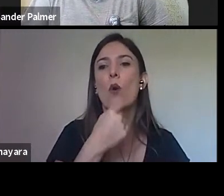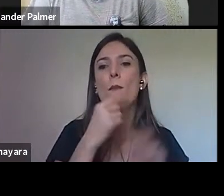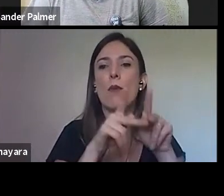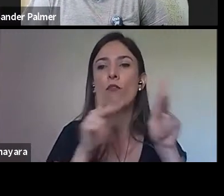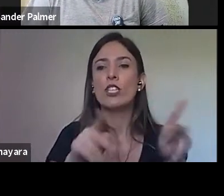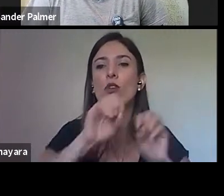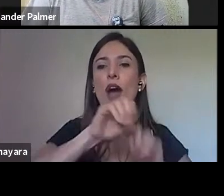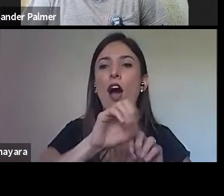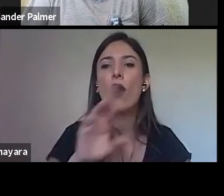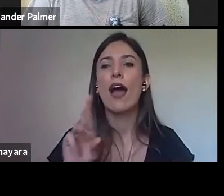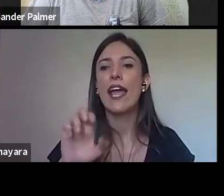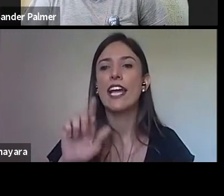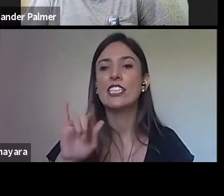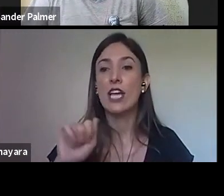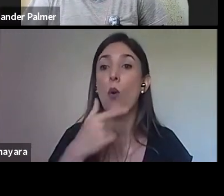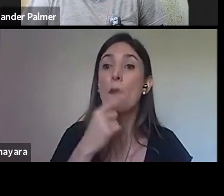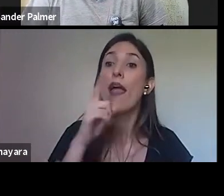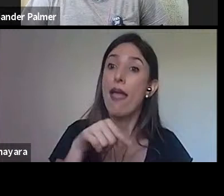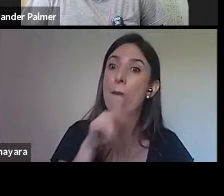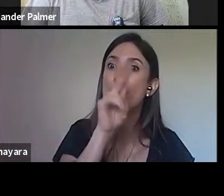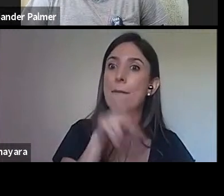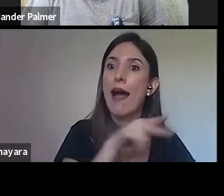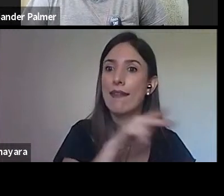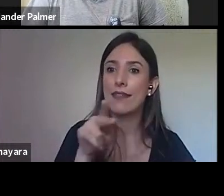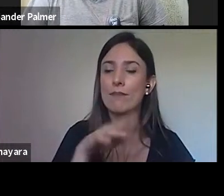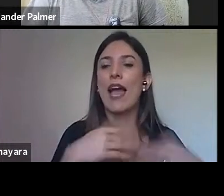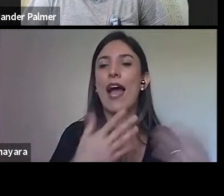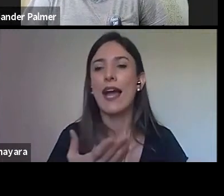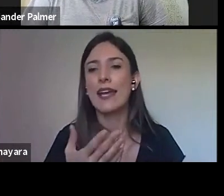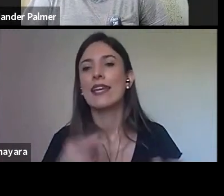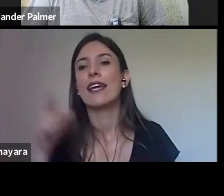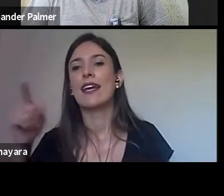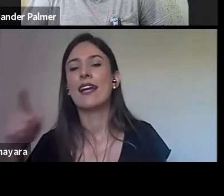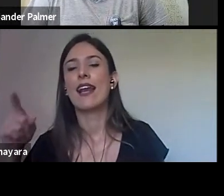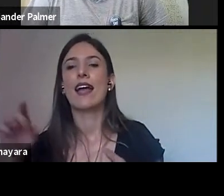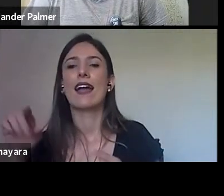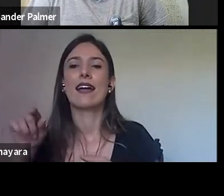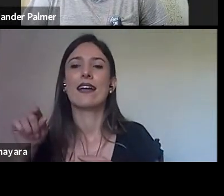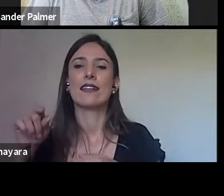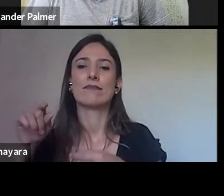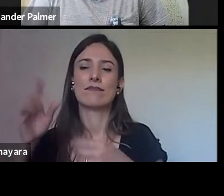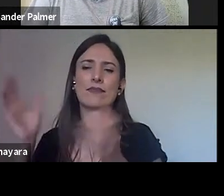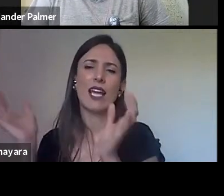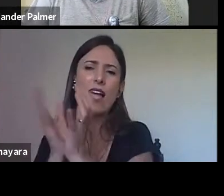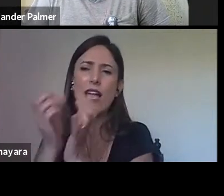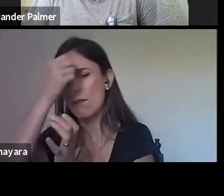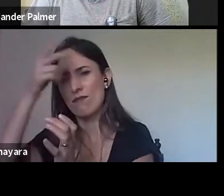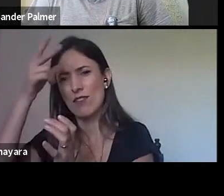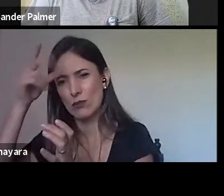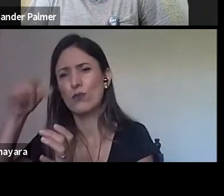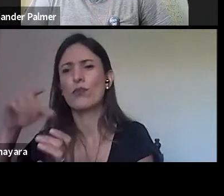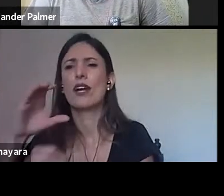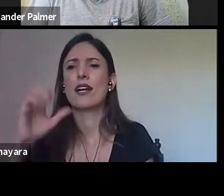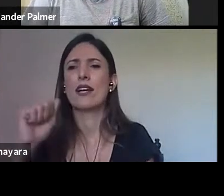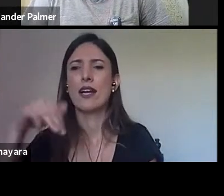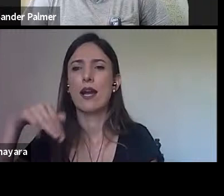E aí a Câmara de Campanha fez uma sessão inteira para falar da má qualidade